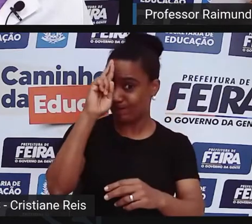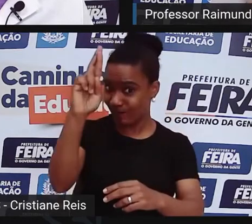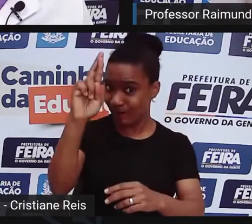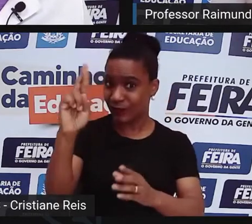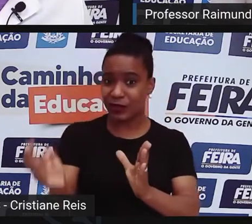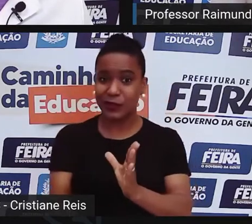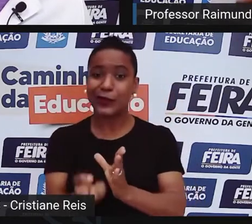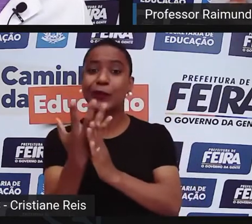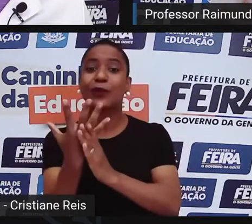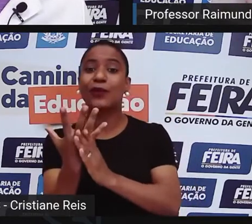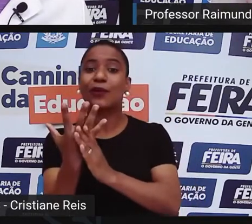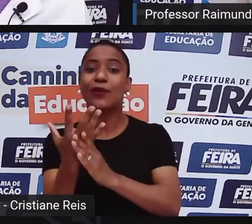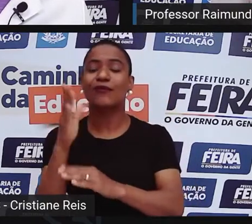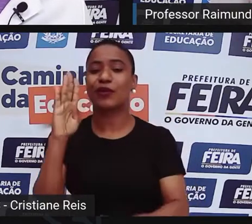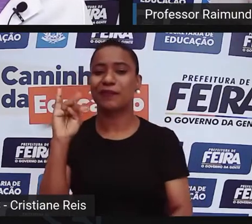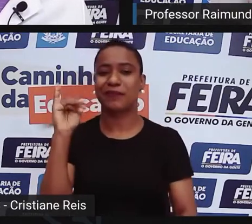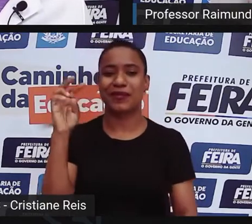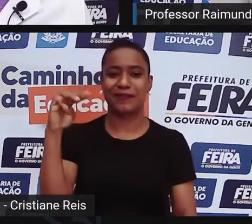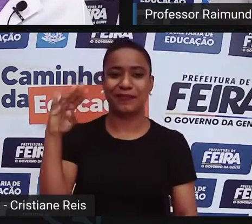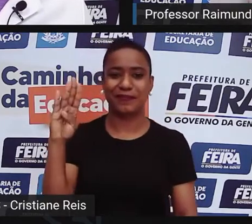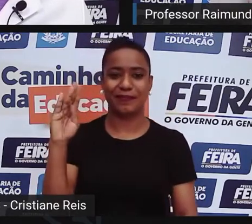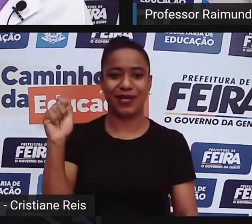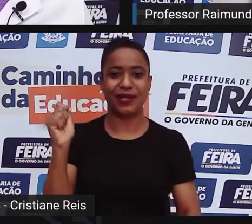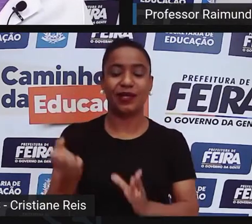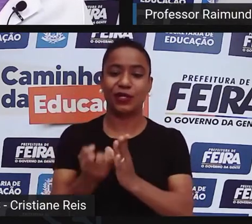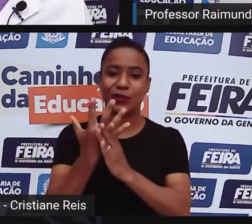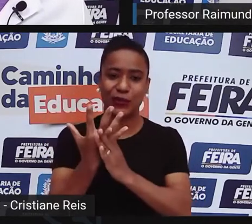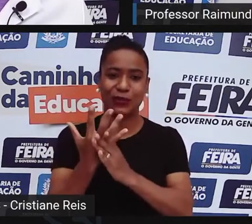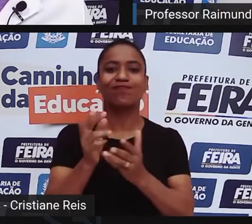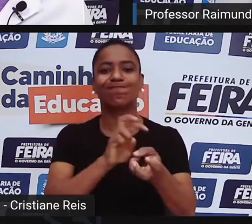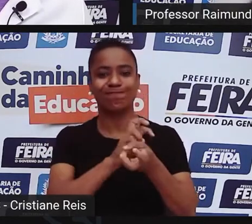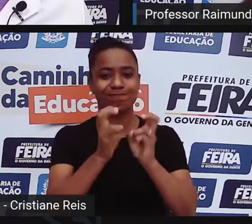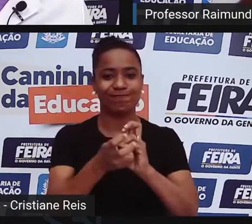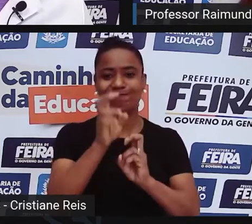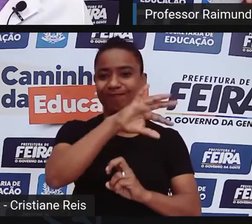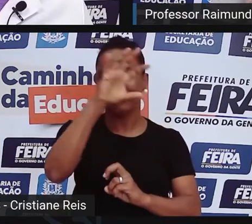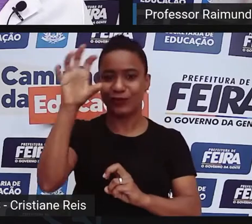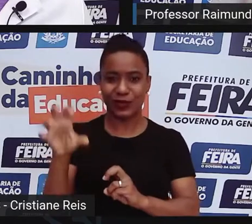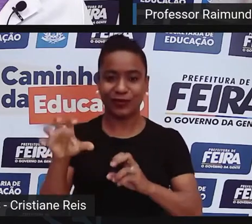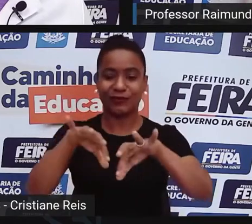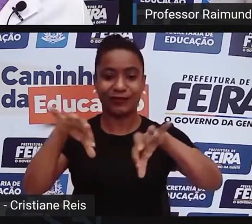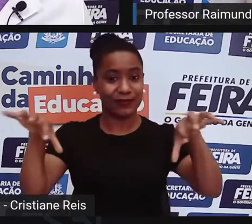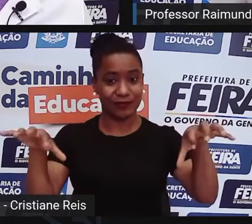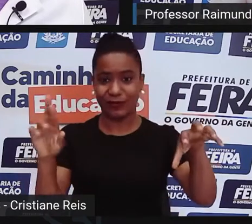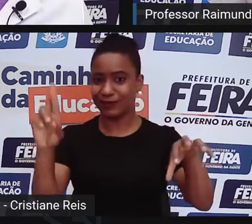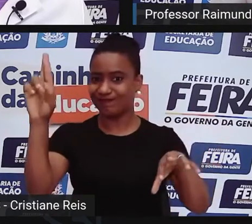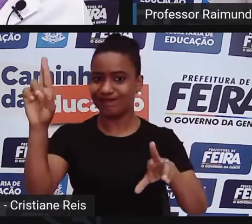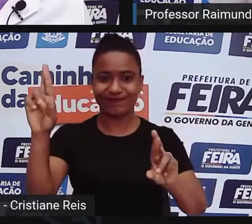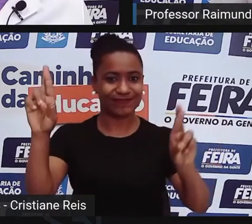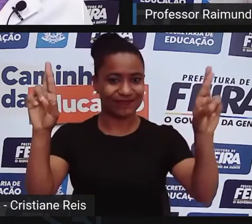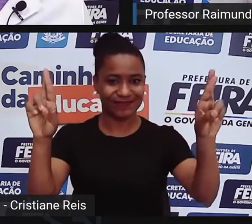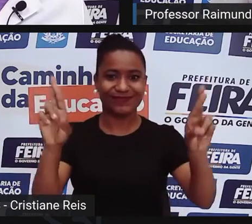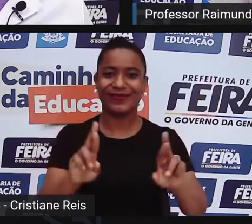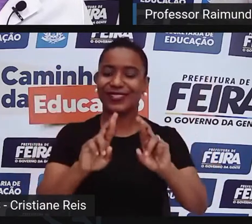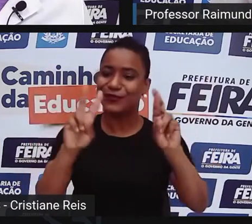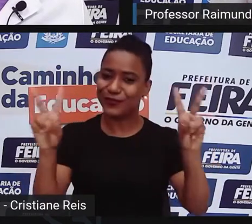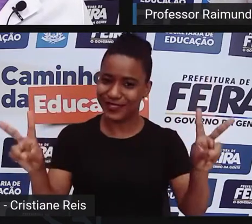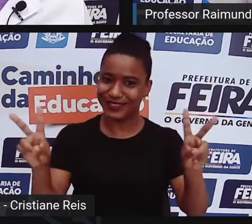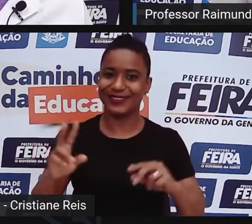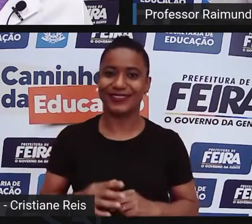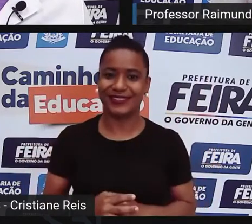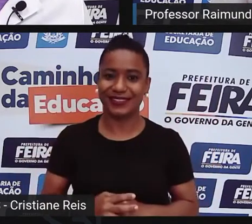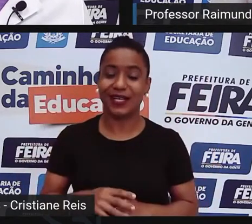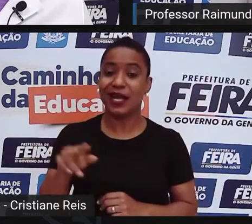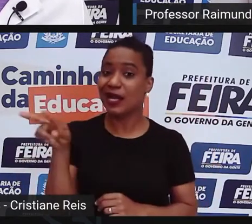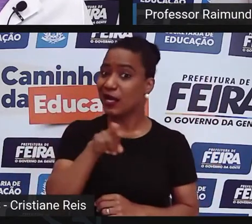regional como o mestre Bimba. Essa é a definição da capoeira angola e capoeira regional. Sendo também que, entre elas